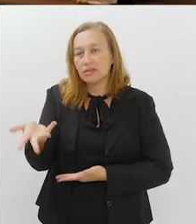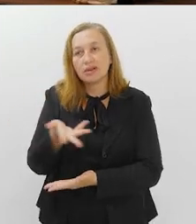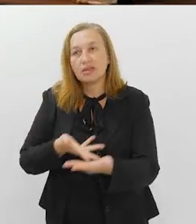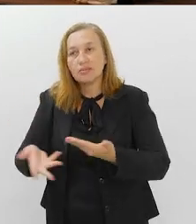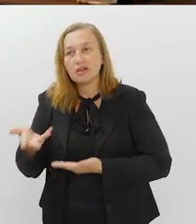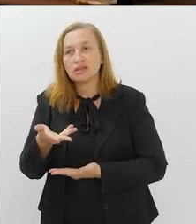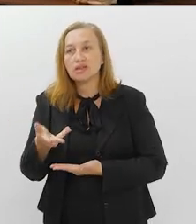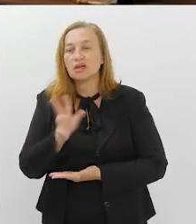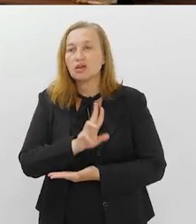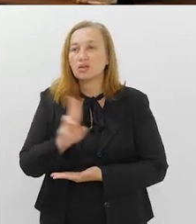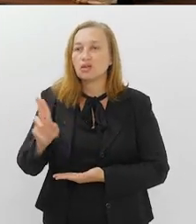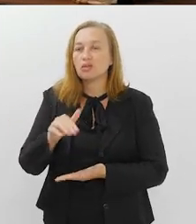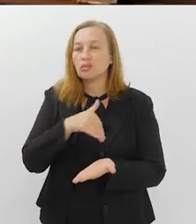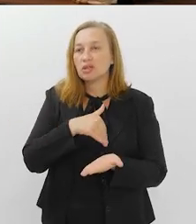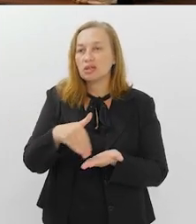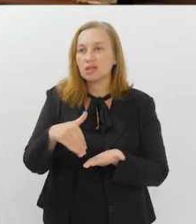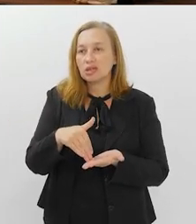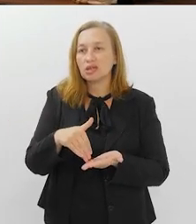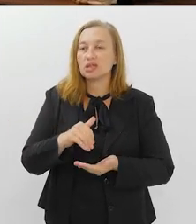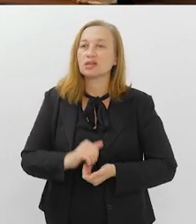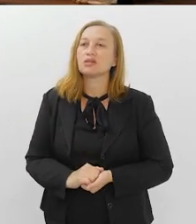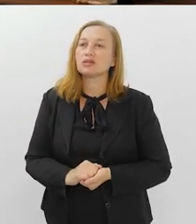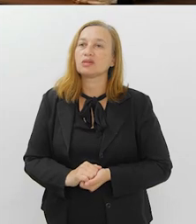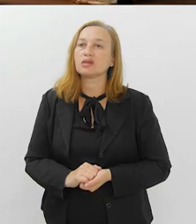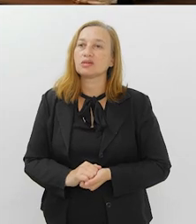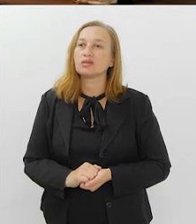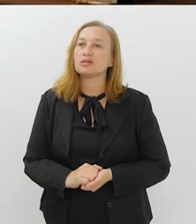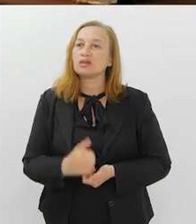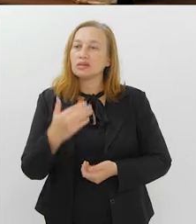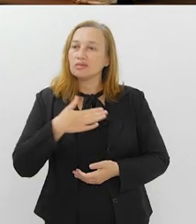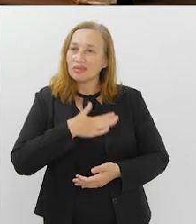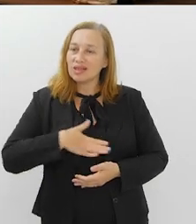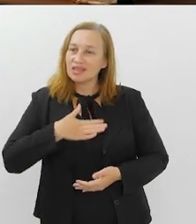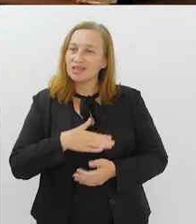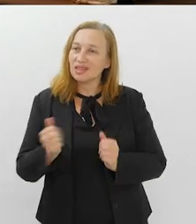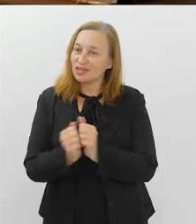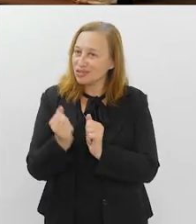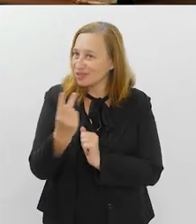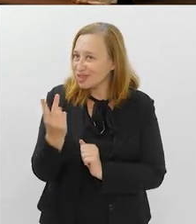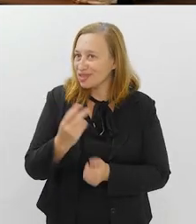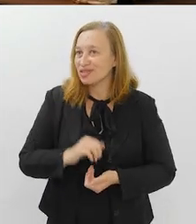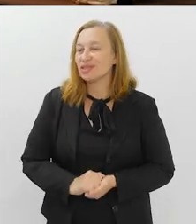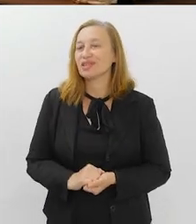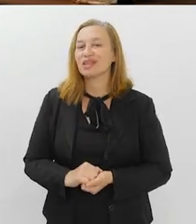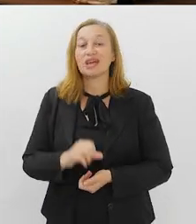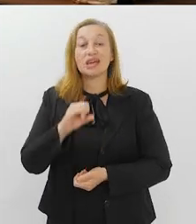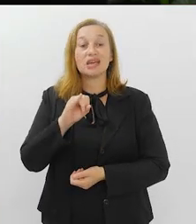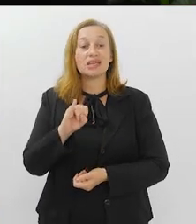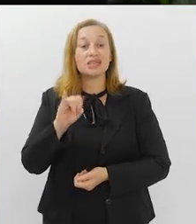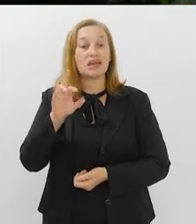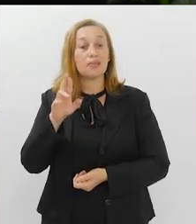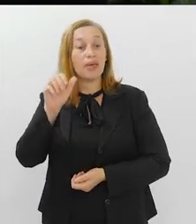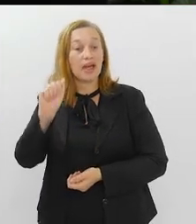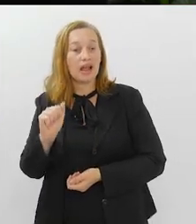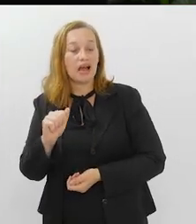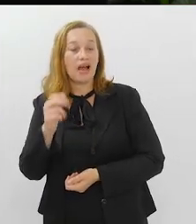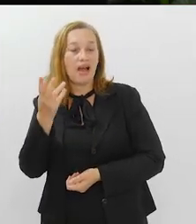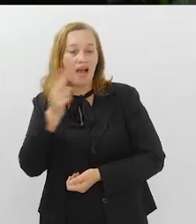participação em nome da Secretaria e é um prazer estar aqui com vocês. Doutora Isabela,